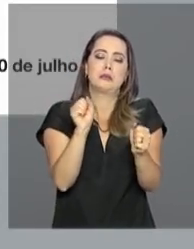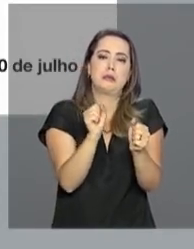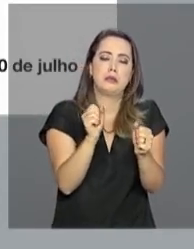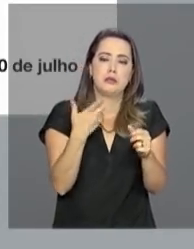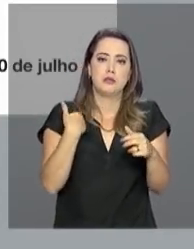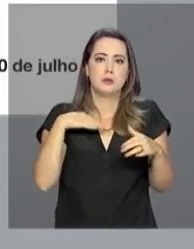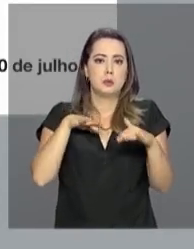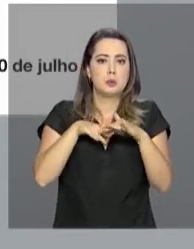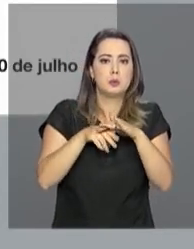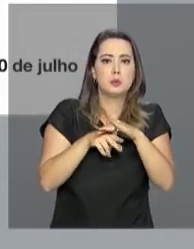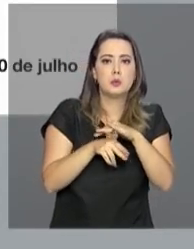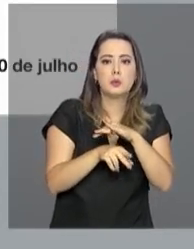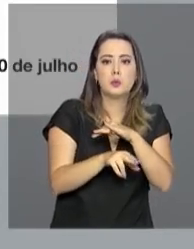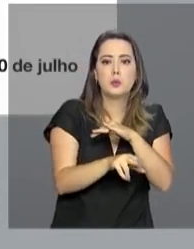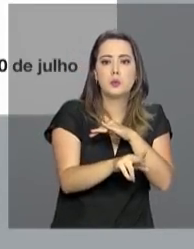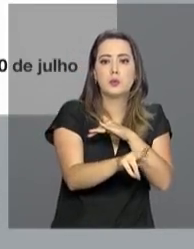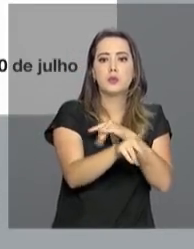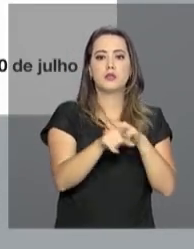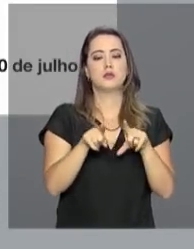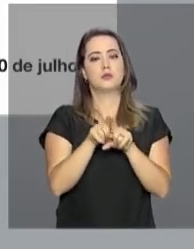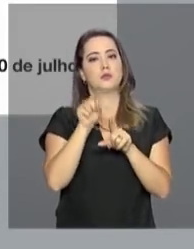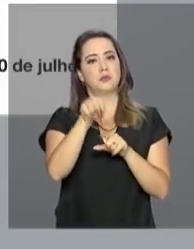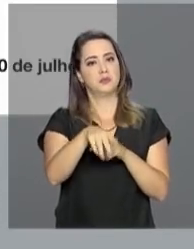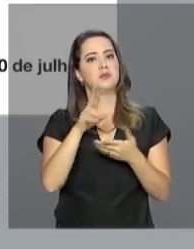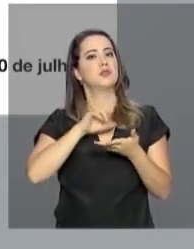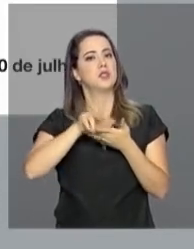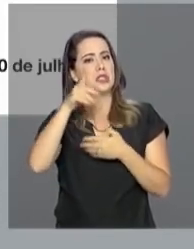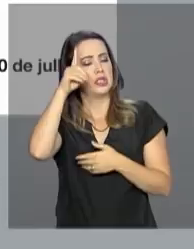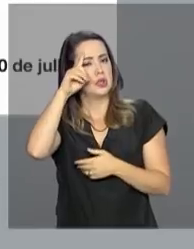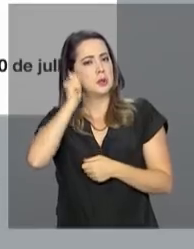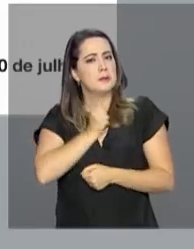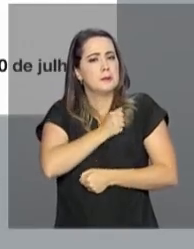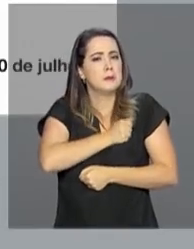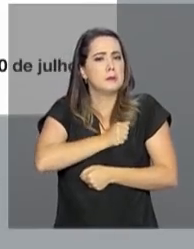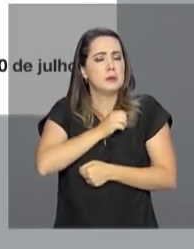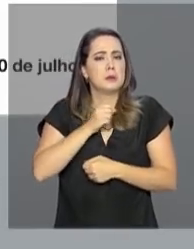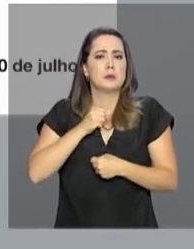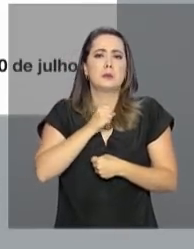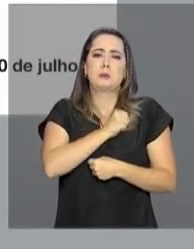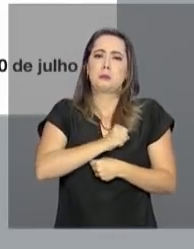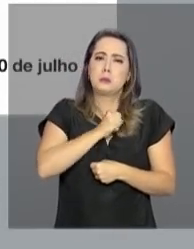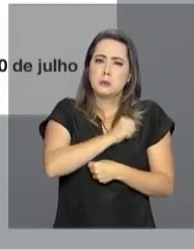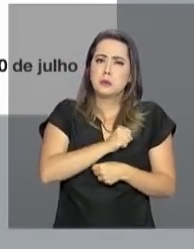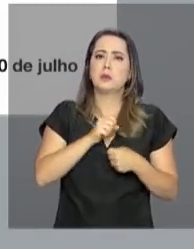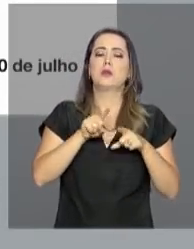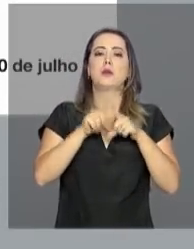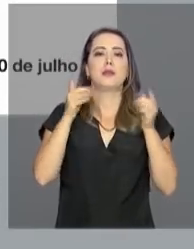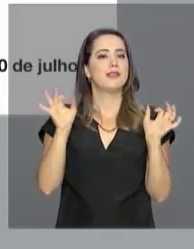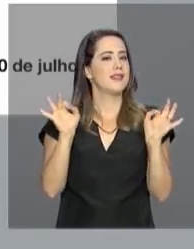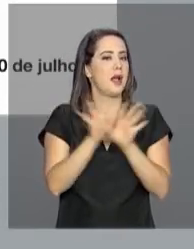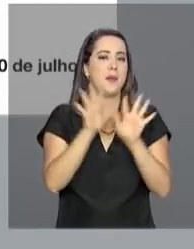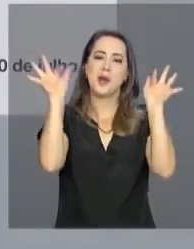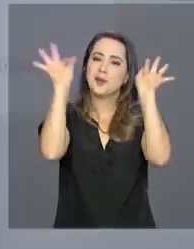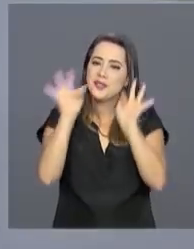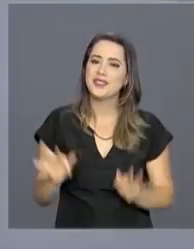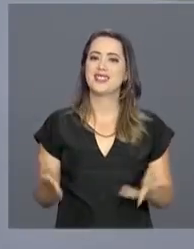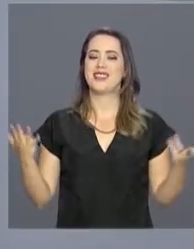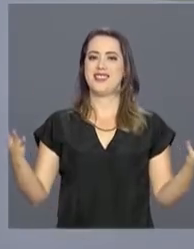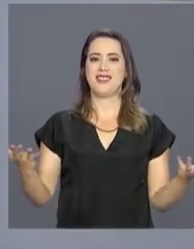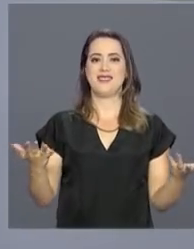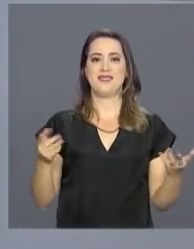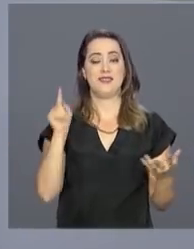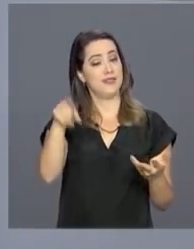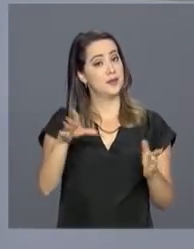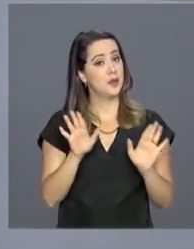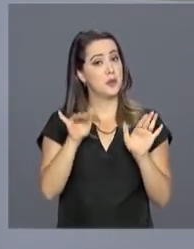inundada lá na Tailândia. O presidente afirmou que foram dias de angústia, mas que terminaram com um final feliz. Michel Temer